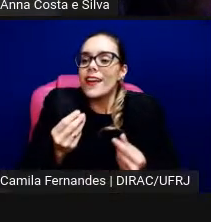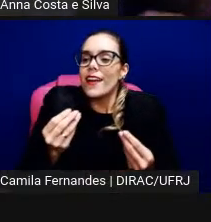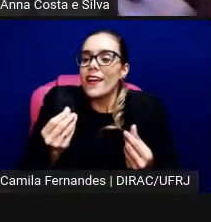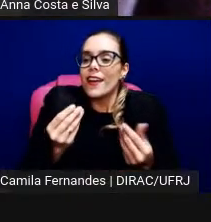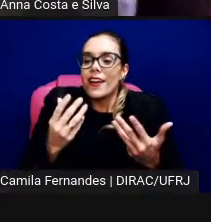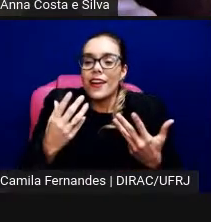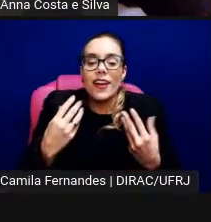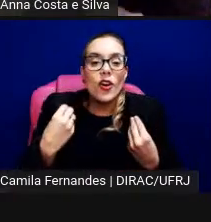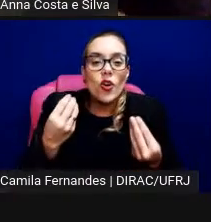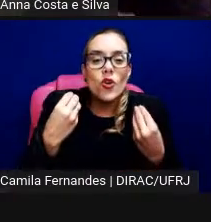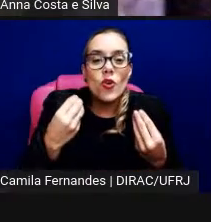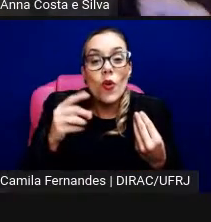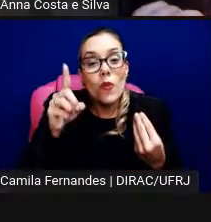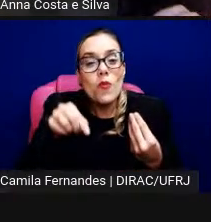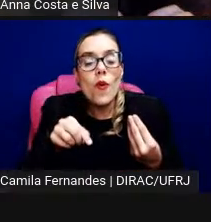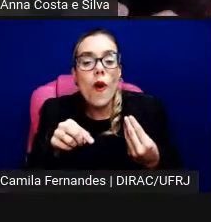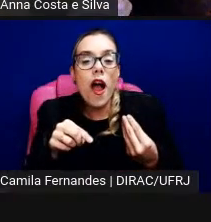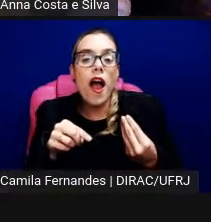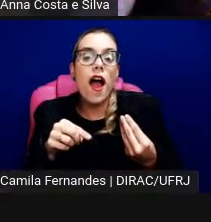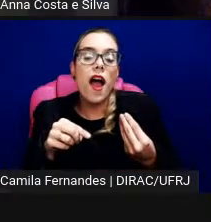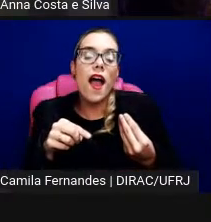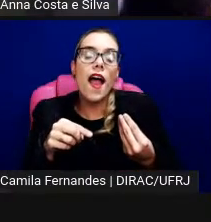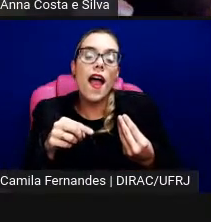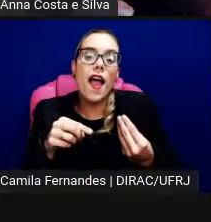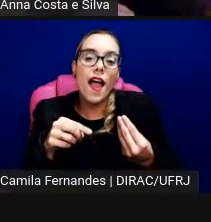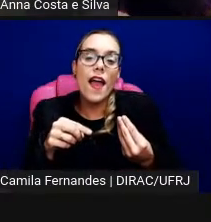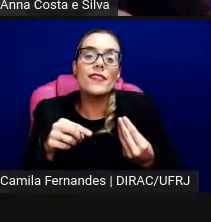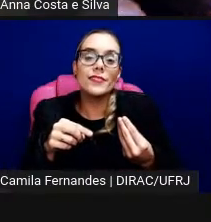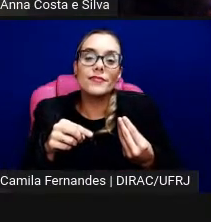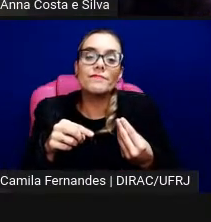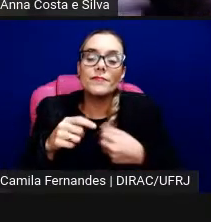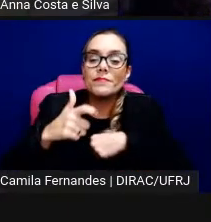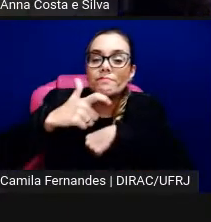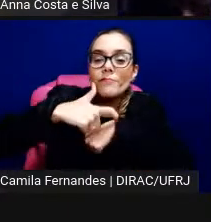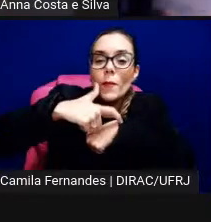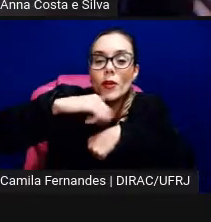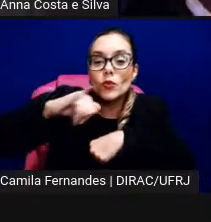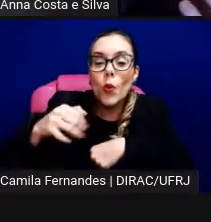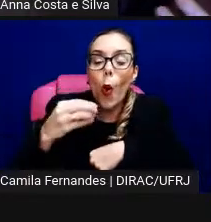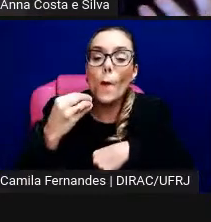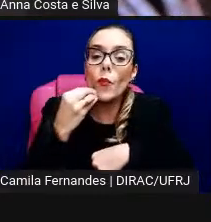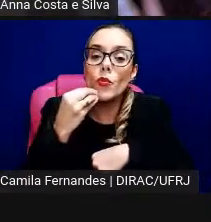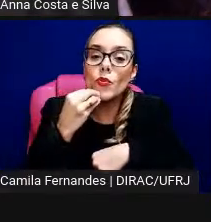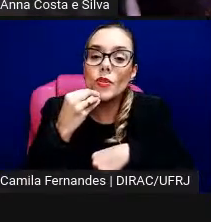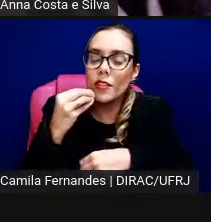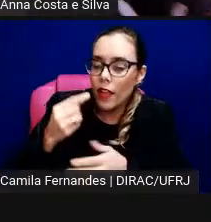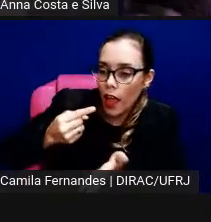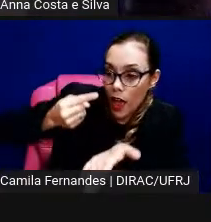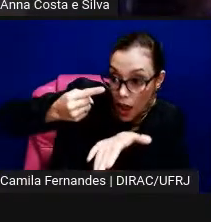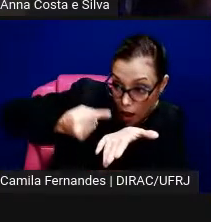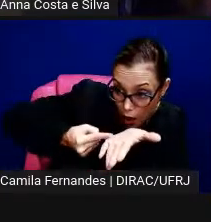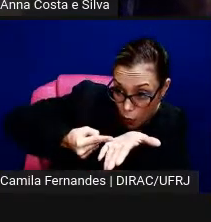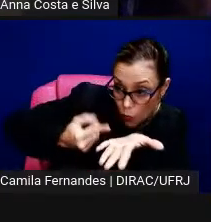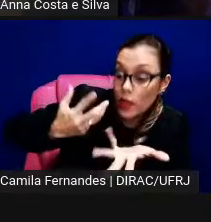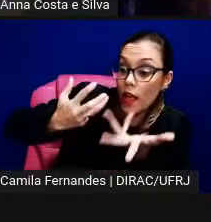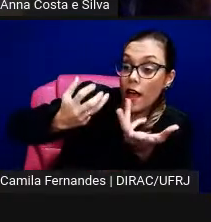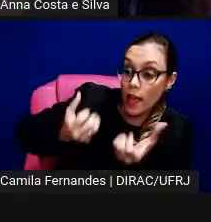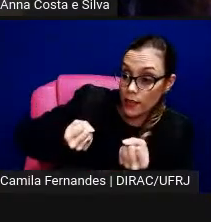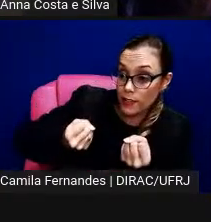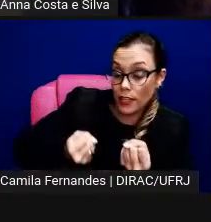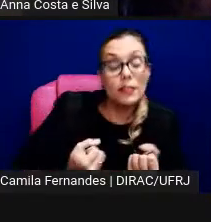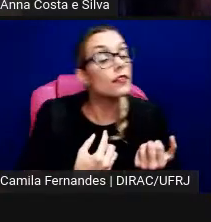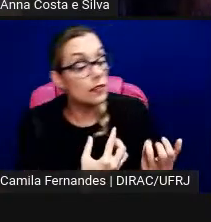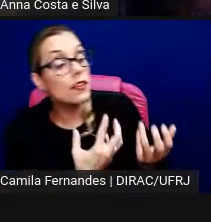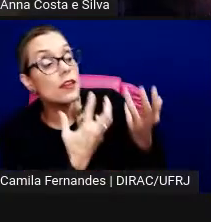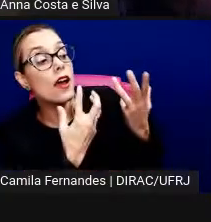pequena fenda ali dentro daquele espaço e a partir do acordo, eu acho que acordo é uma palavra